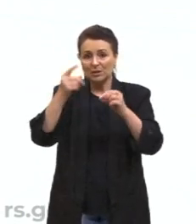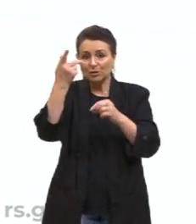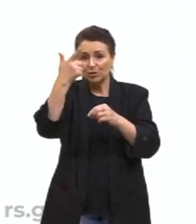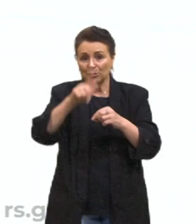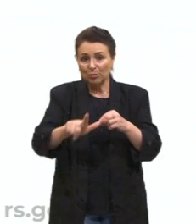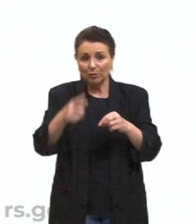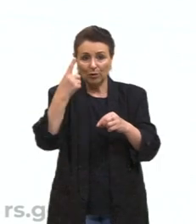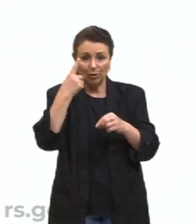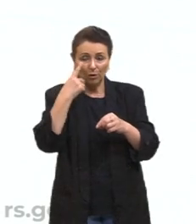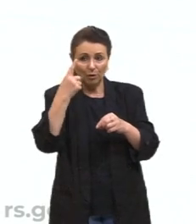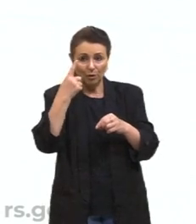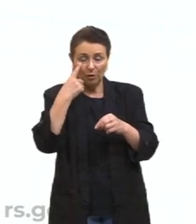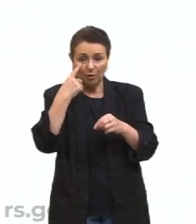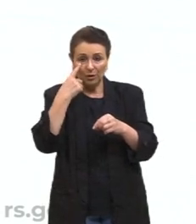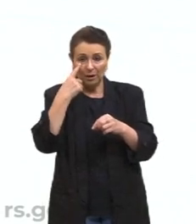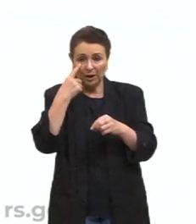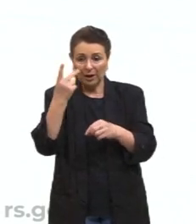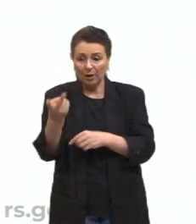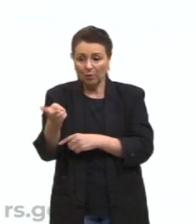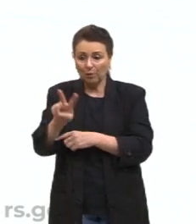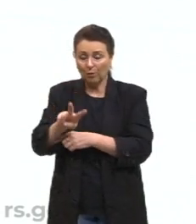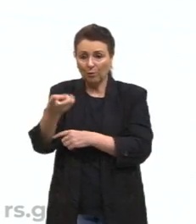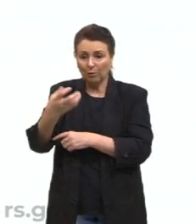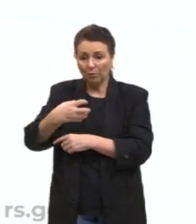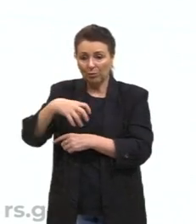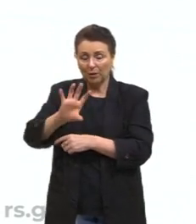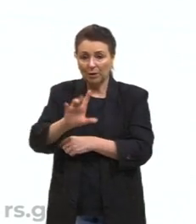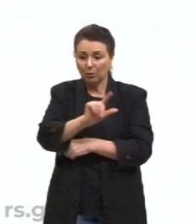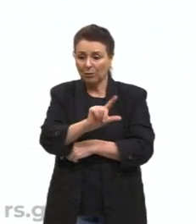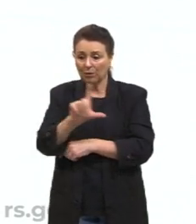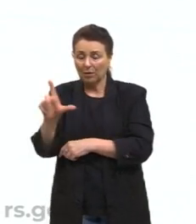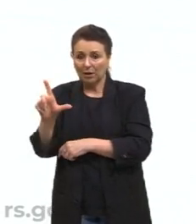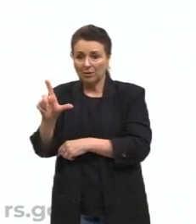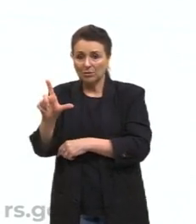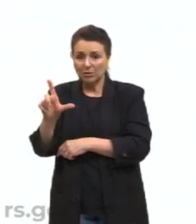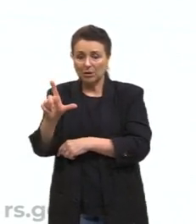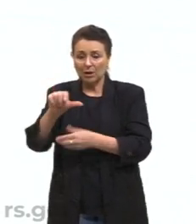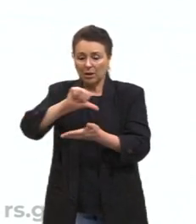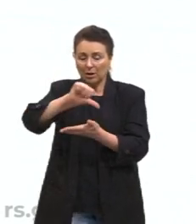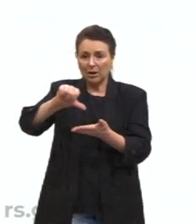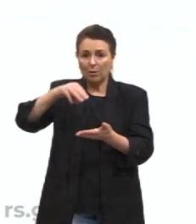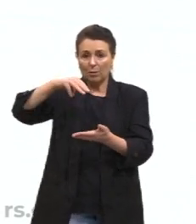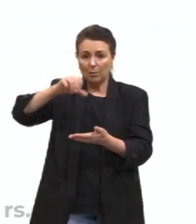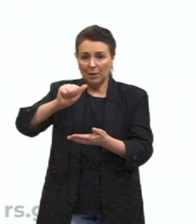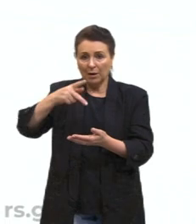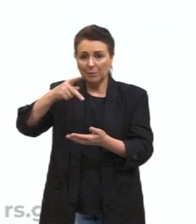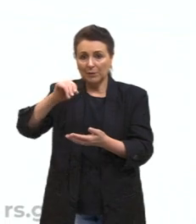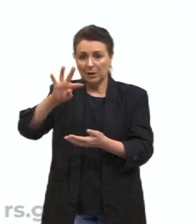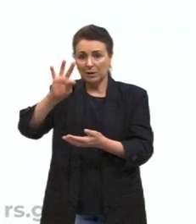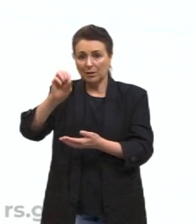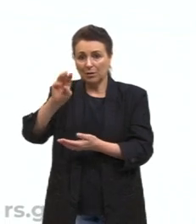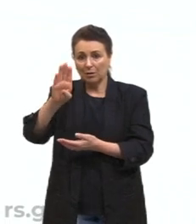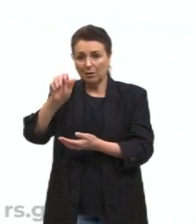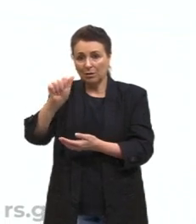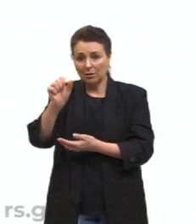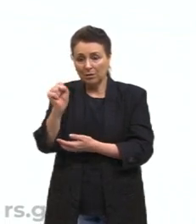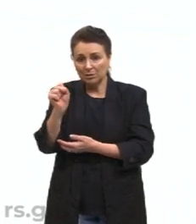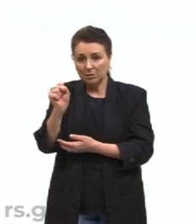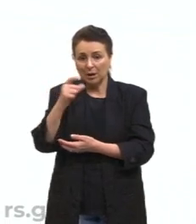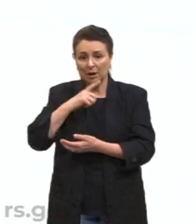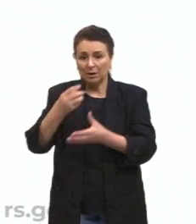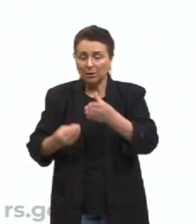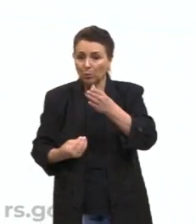para o lado contrário, né? A leste ali daquela destruição é o Mapitoba. Hoje nós temos uma produção extremamente